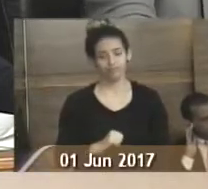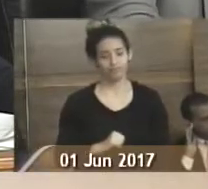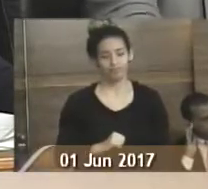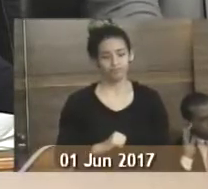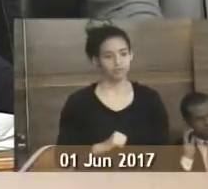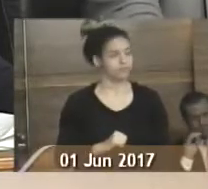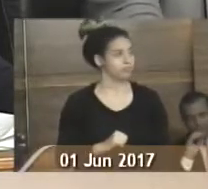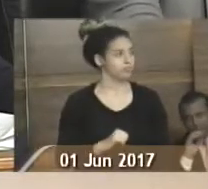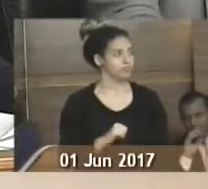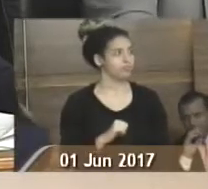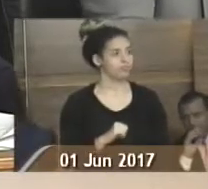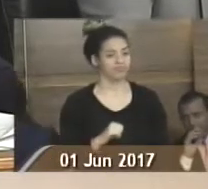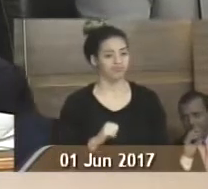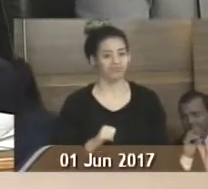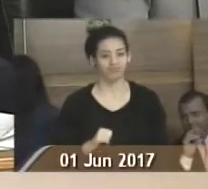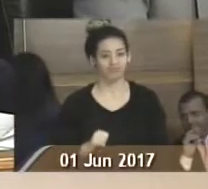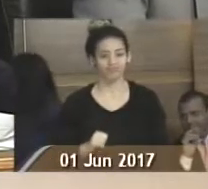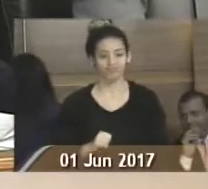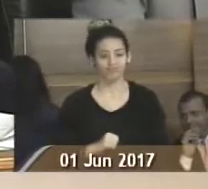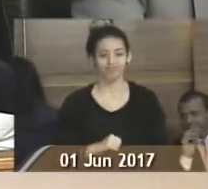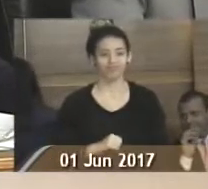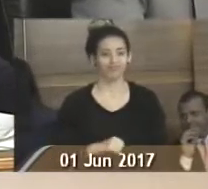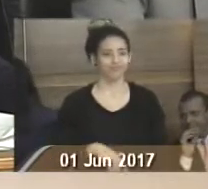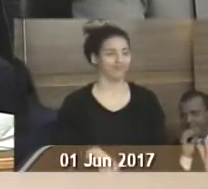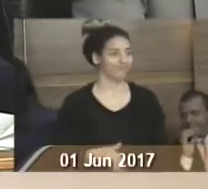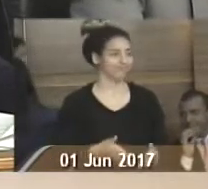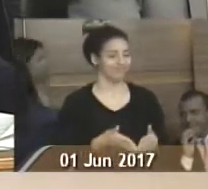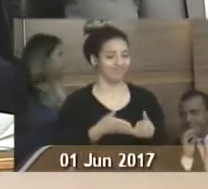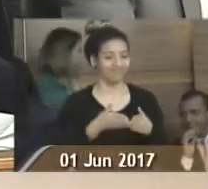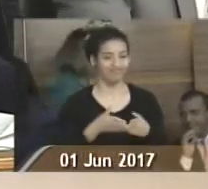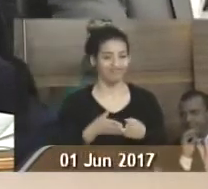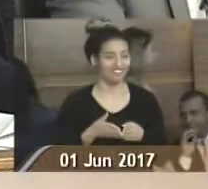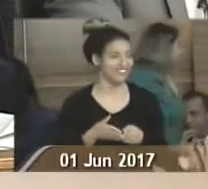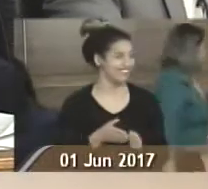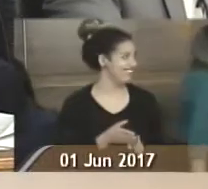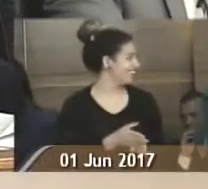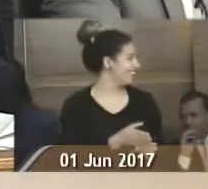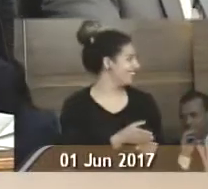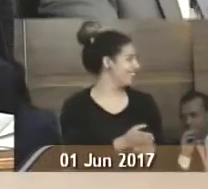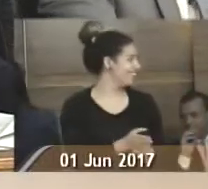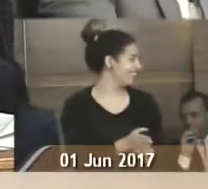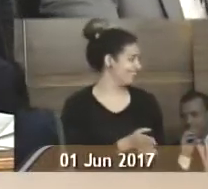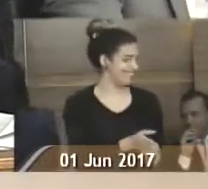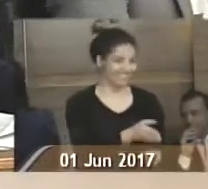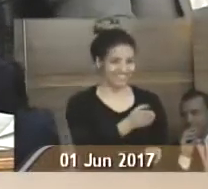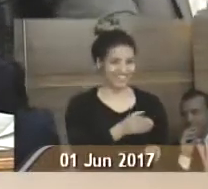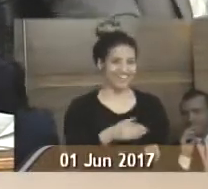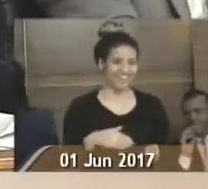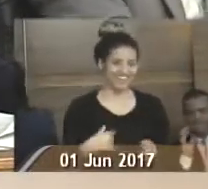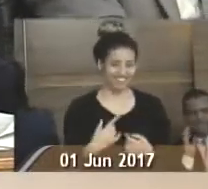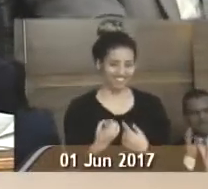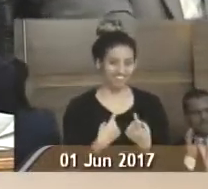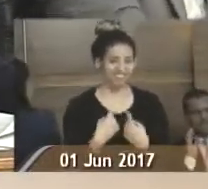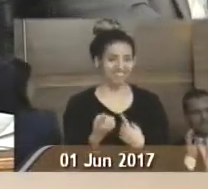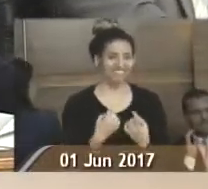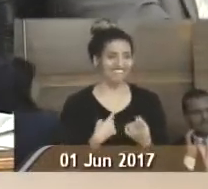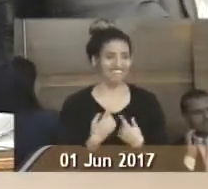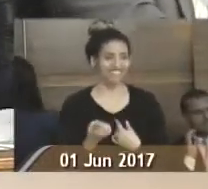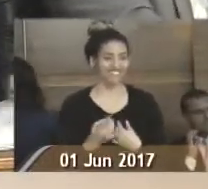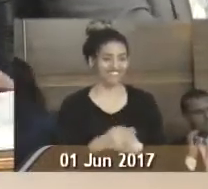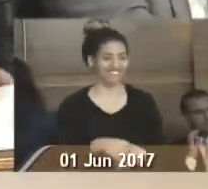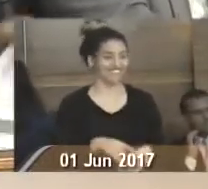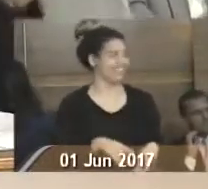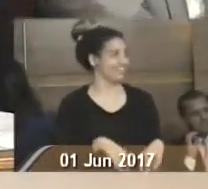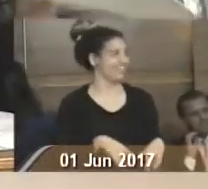Transportes, DENIT, a colocação de guardrail na rodovia Mário Covas, quilômetro 530, próxima à entrada do